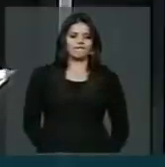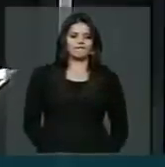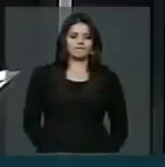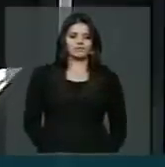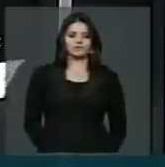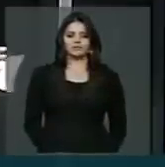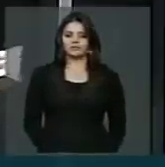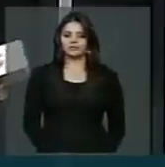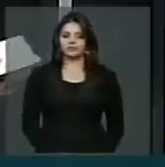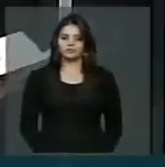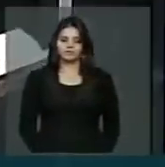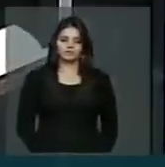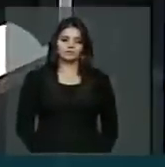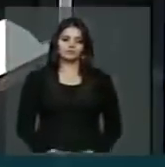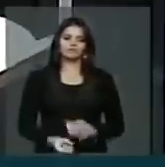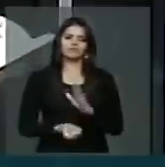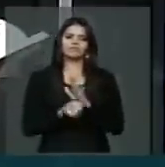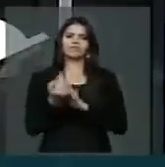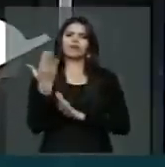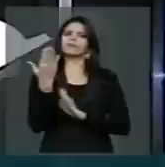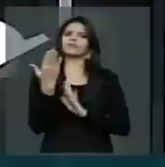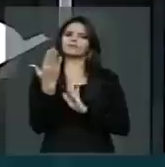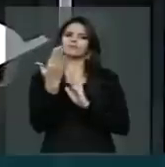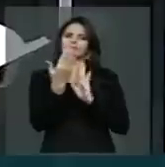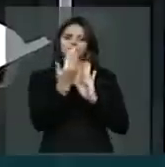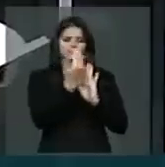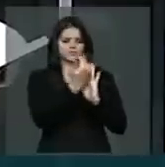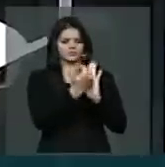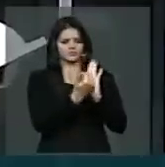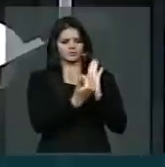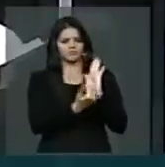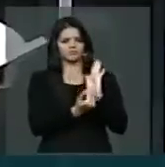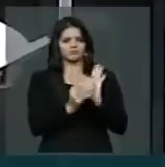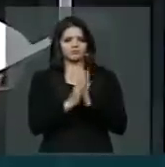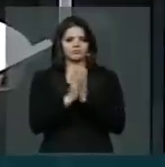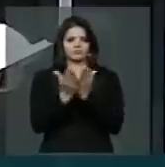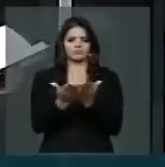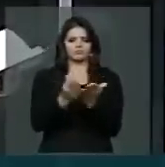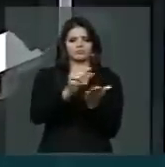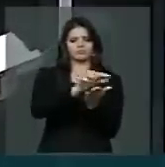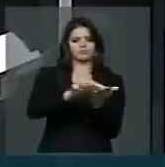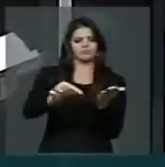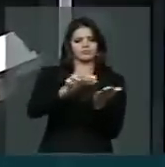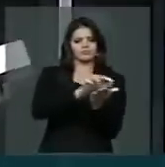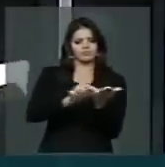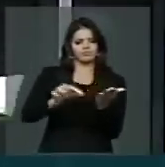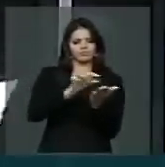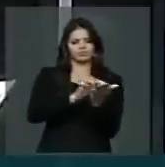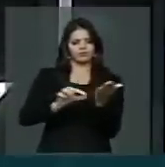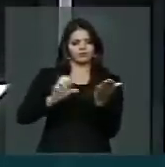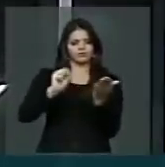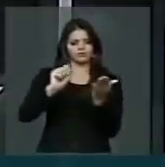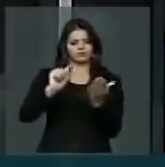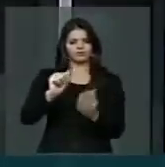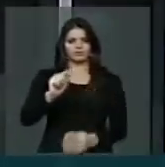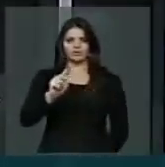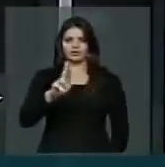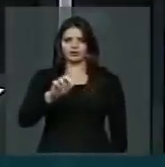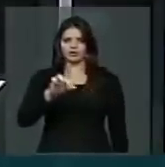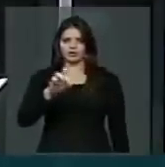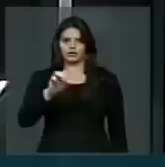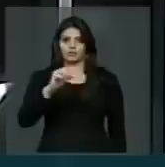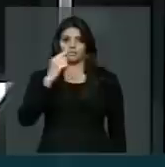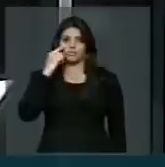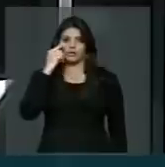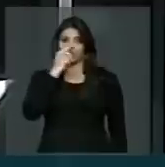E tem várias, várias, vários escritos sagrados, mas o meu olhar foi